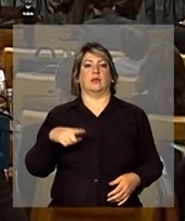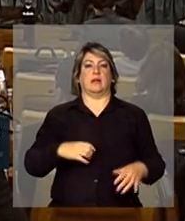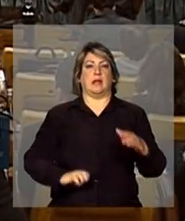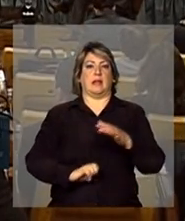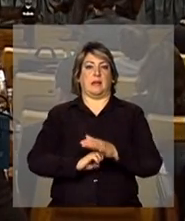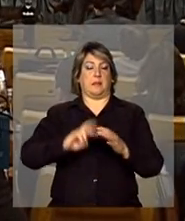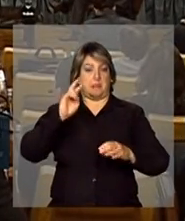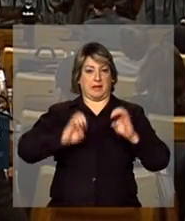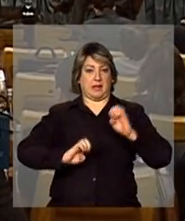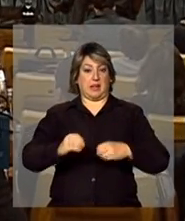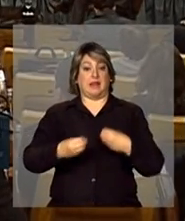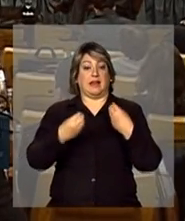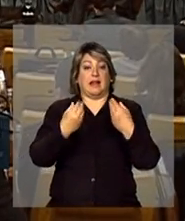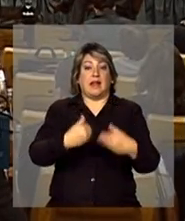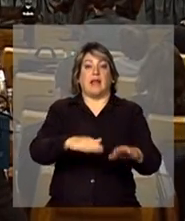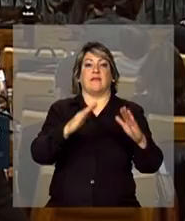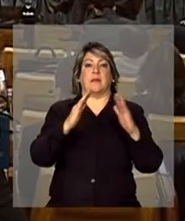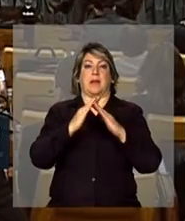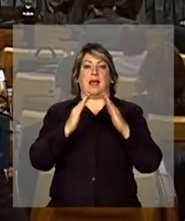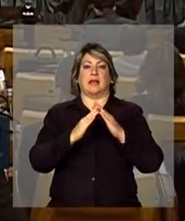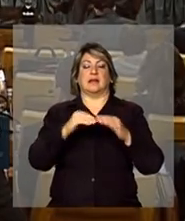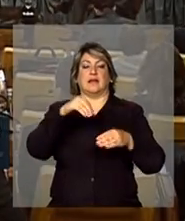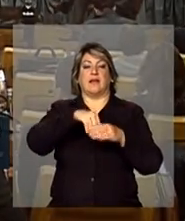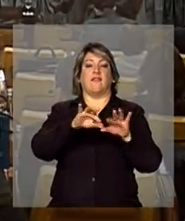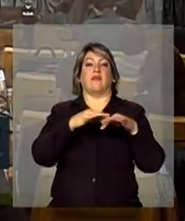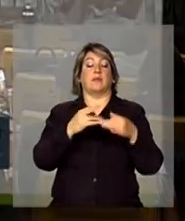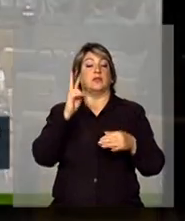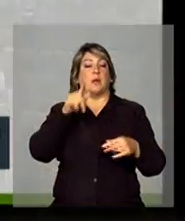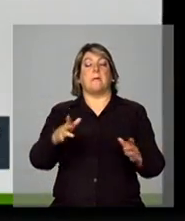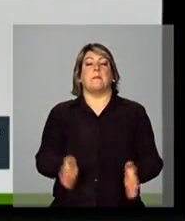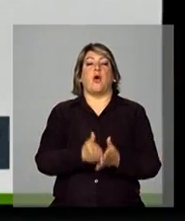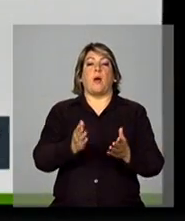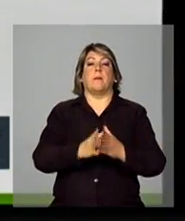a família dele, já que a gente está pensando em nova classe média e pobreza.